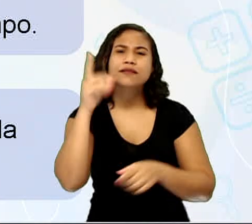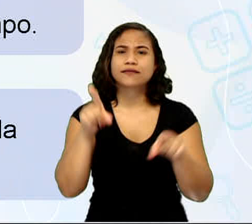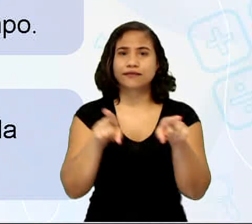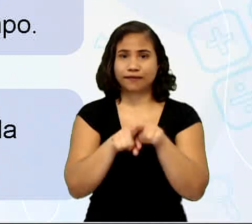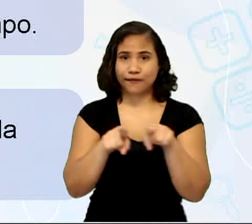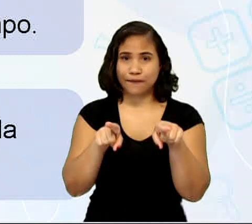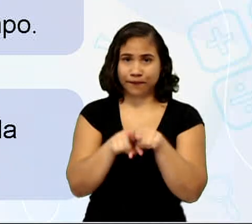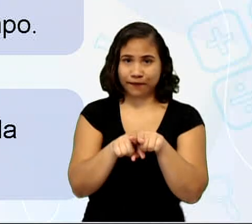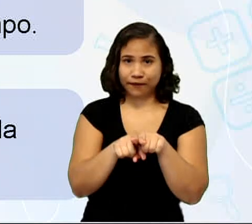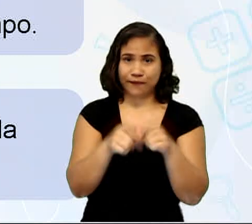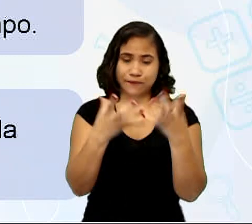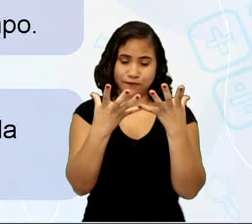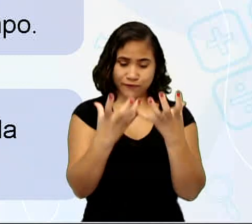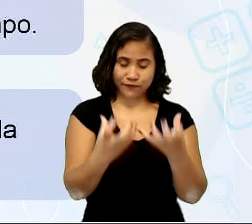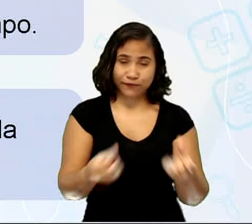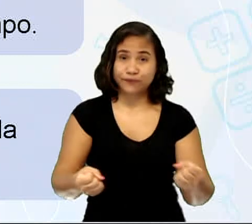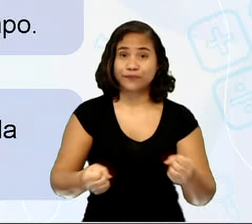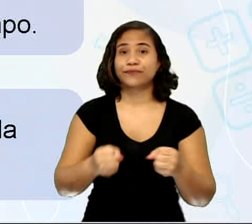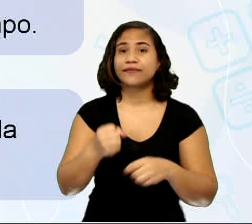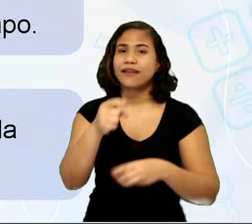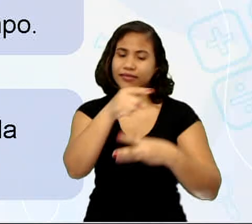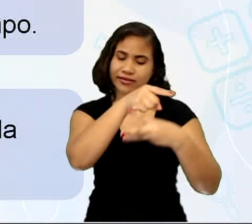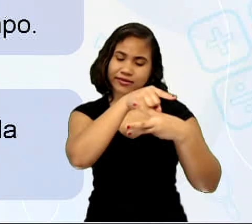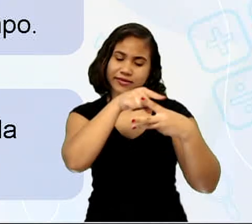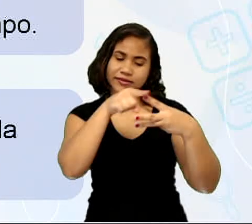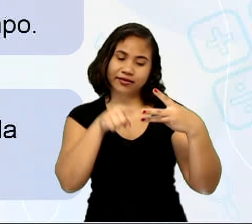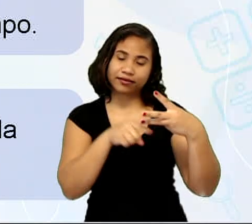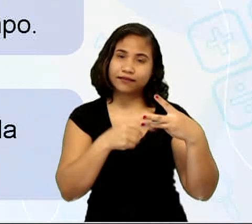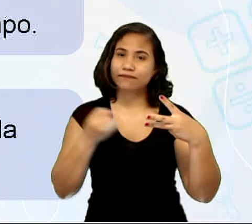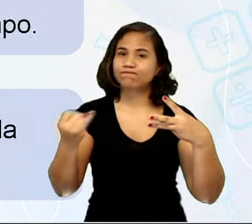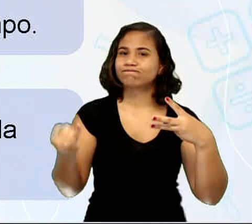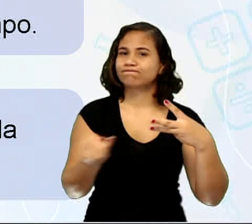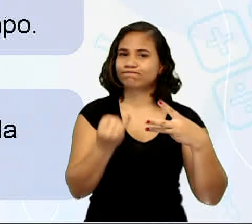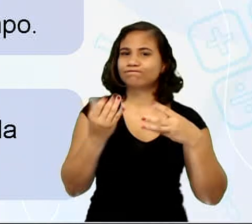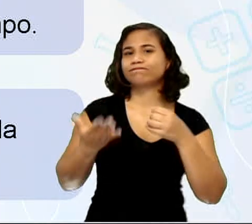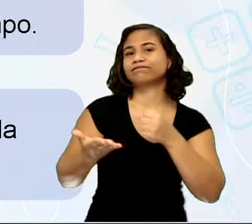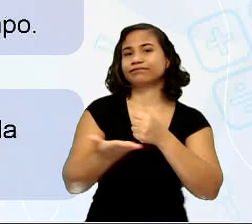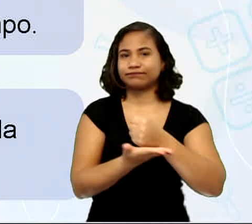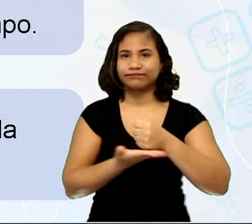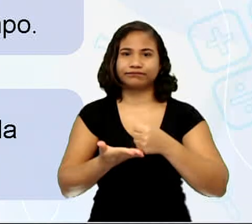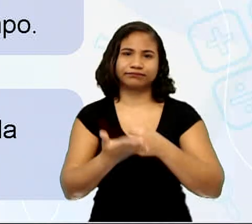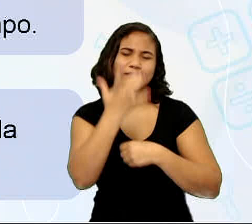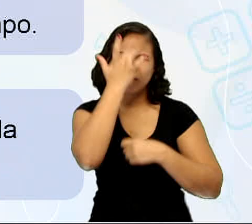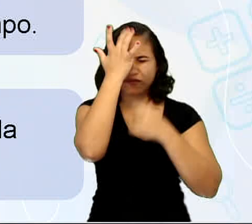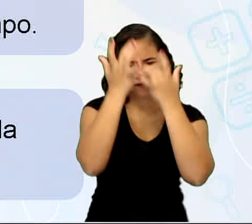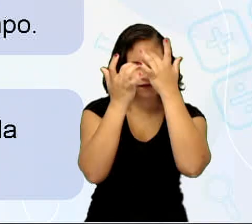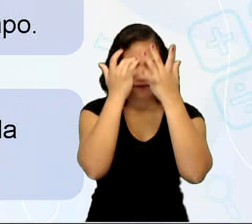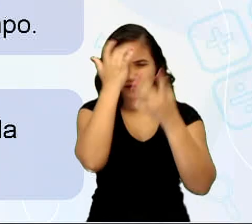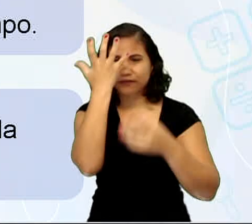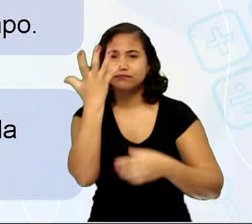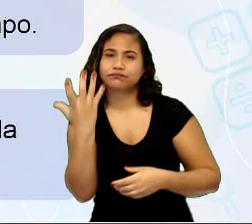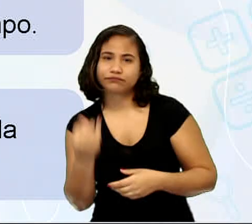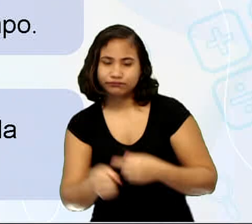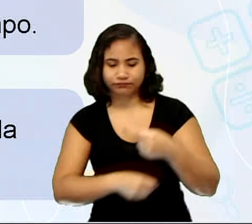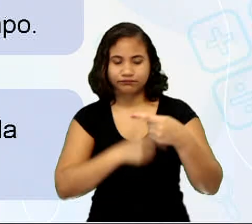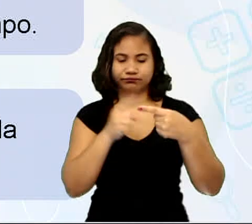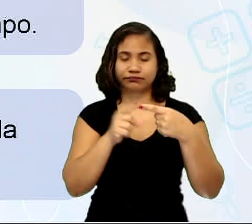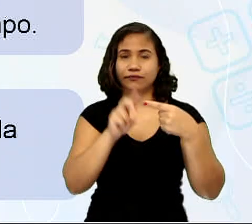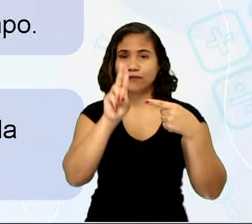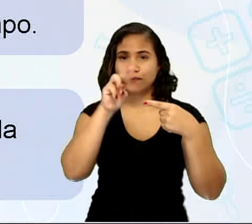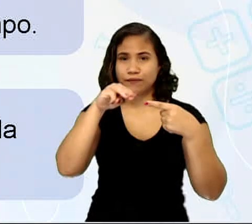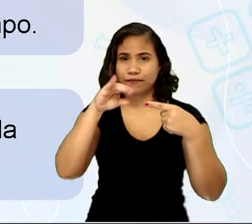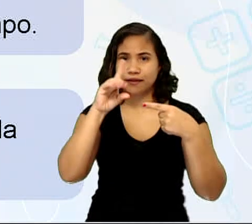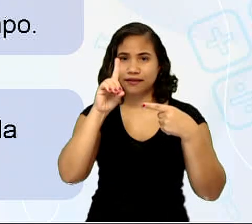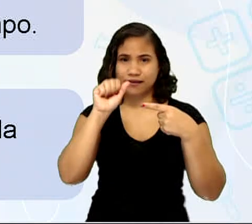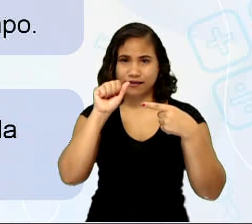decomposição, há três fatores básicos que facilita a decomposição. É a umidade,